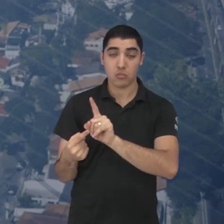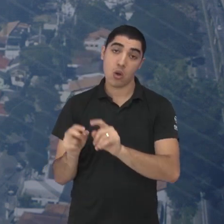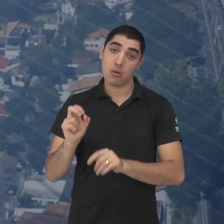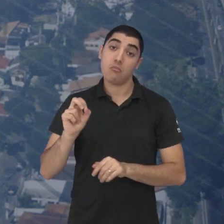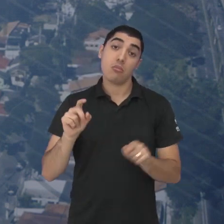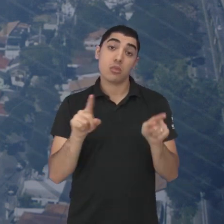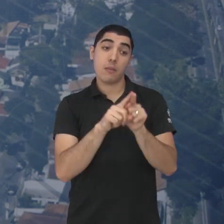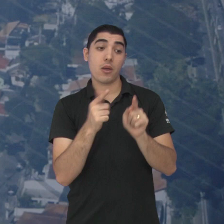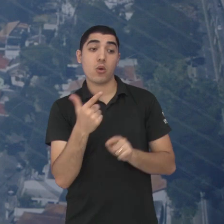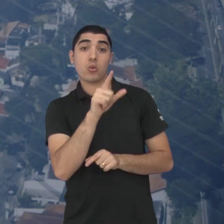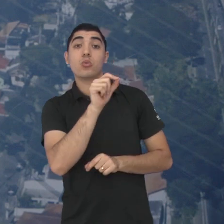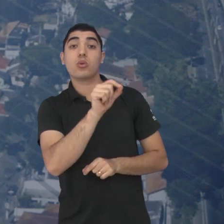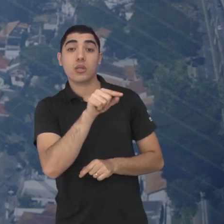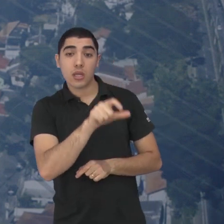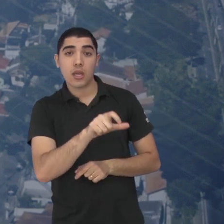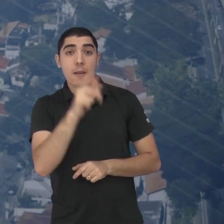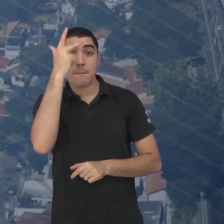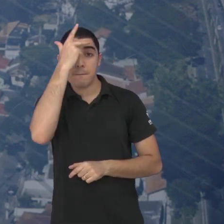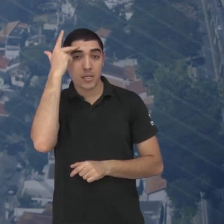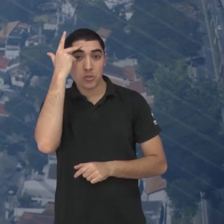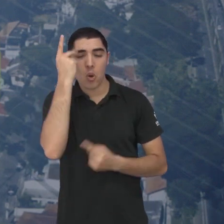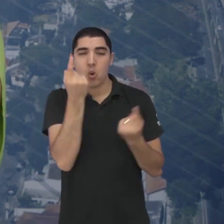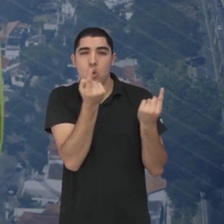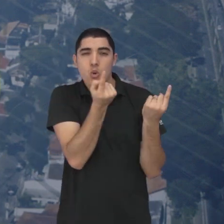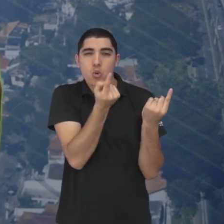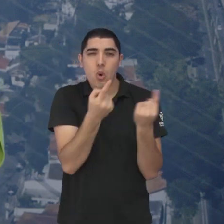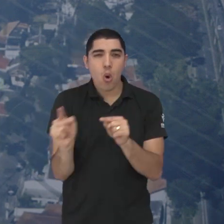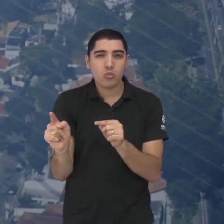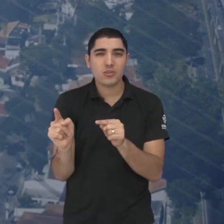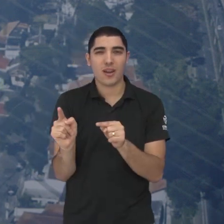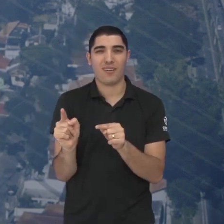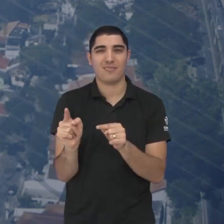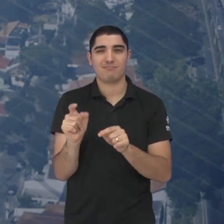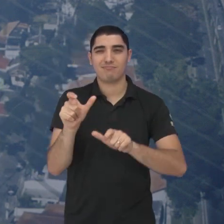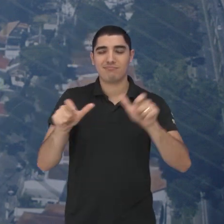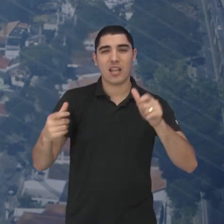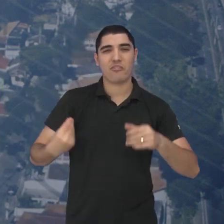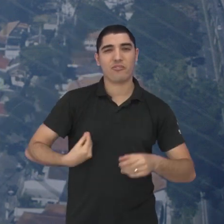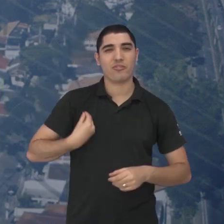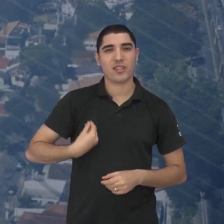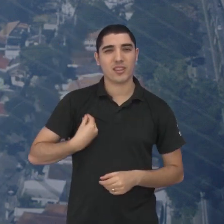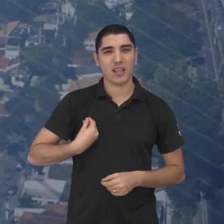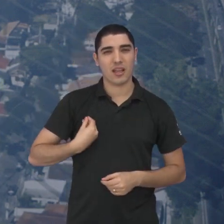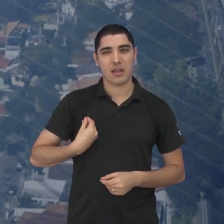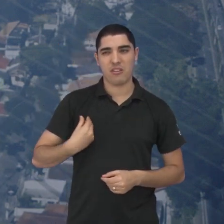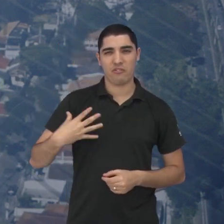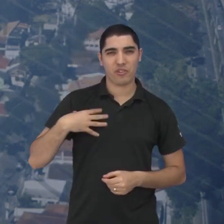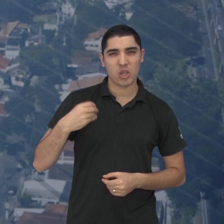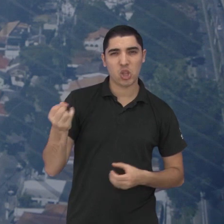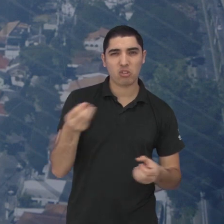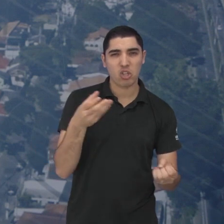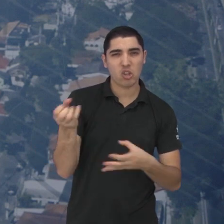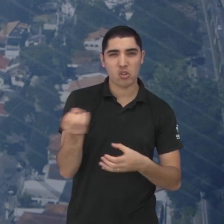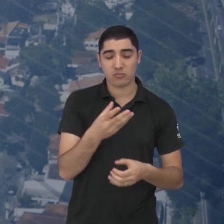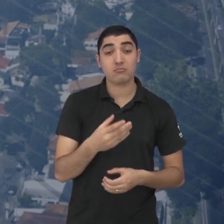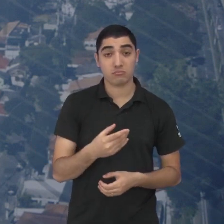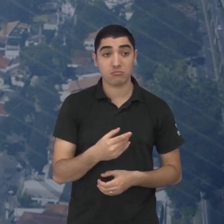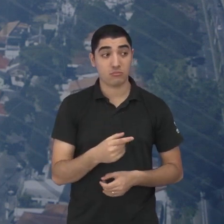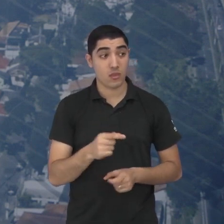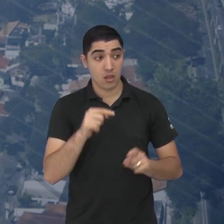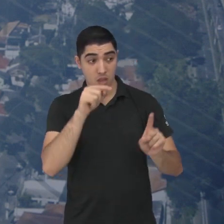também tem o movimento dos antinatalistas que aí é um pouquinho mais complexo muitas dessas pessoas